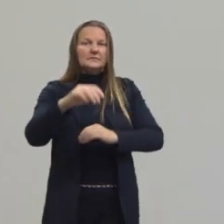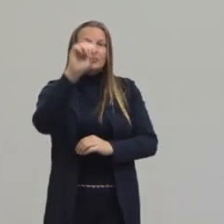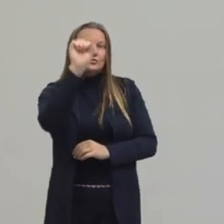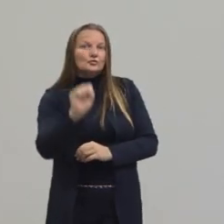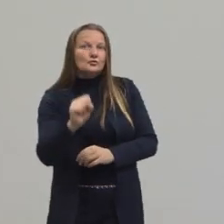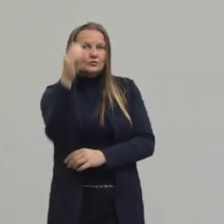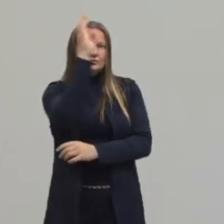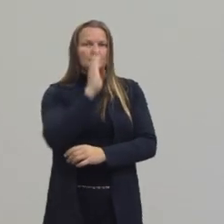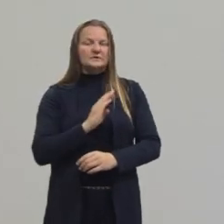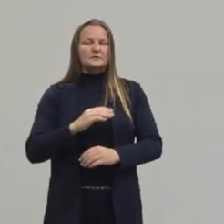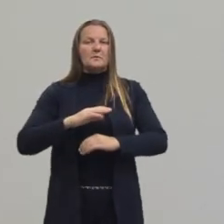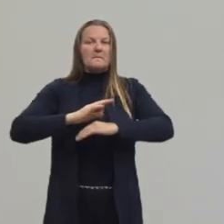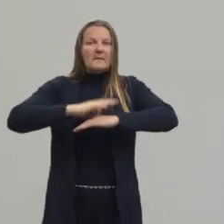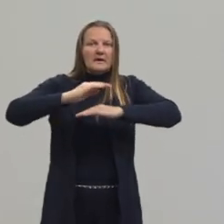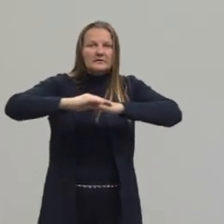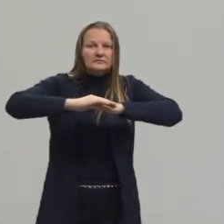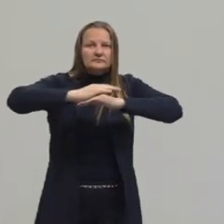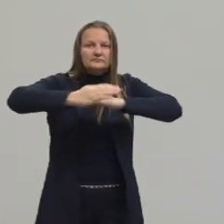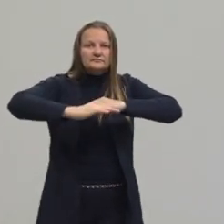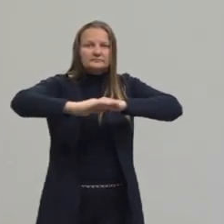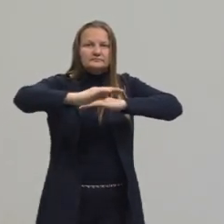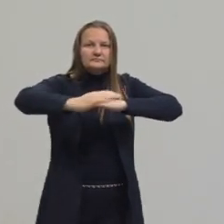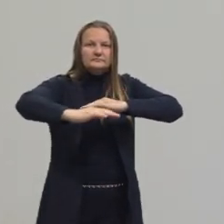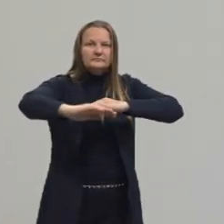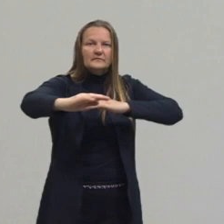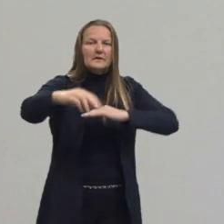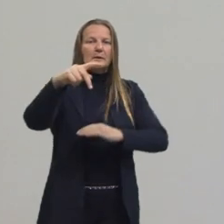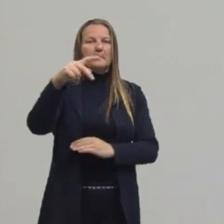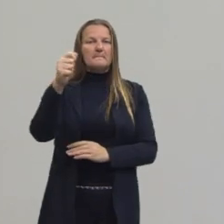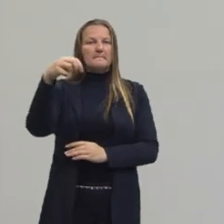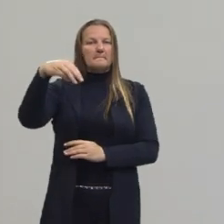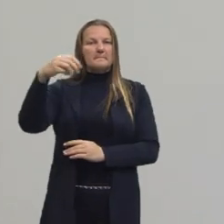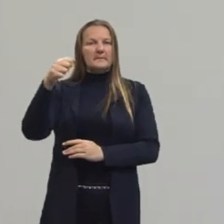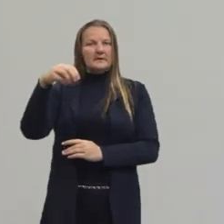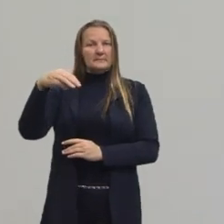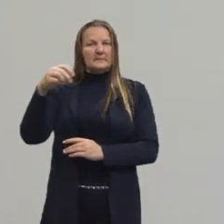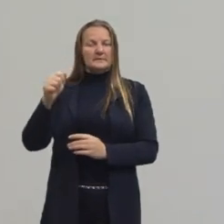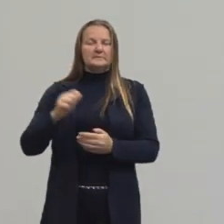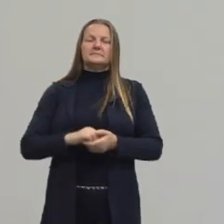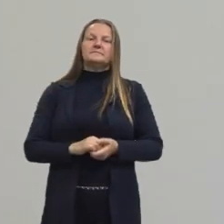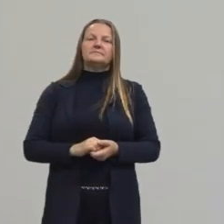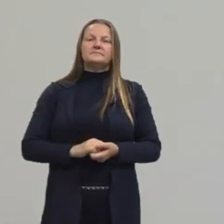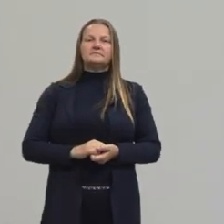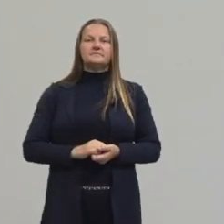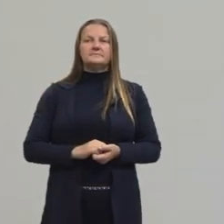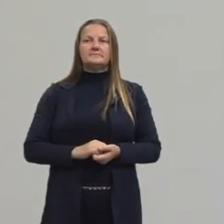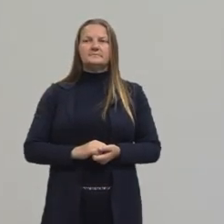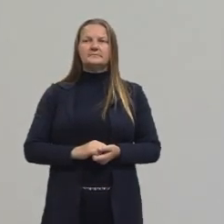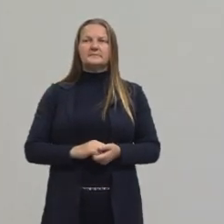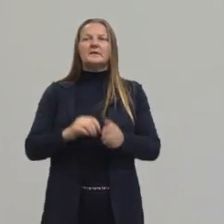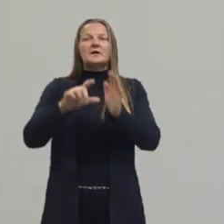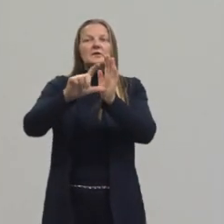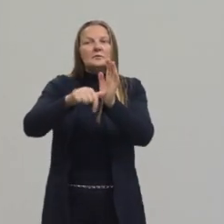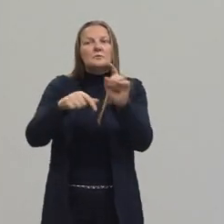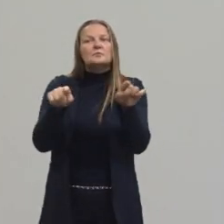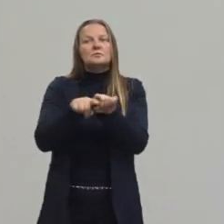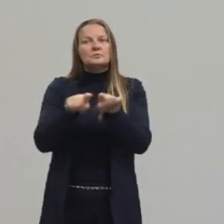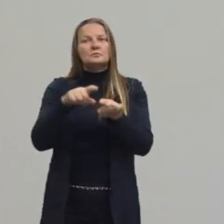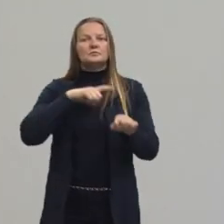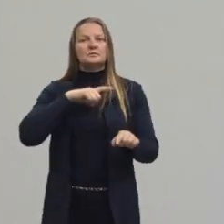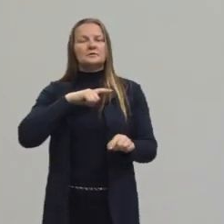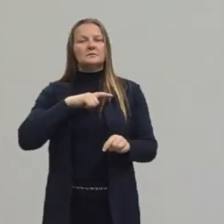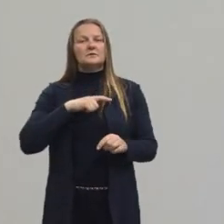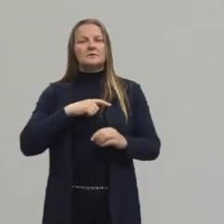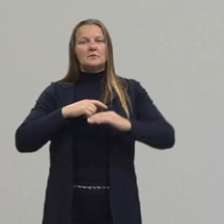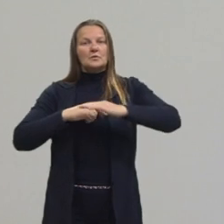aqui, a área central, mais abaixo do nosso estado. E depois, também, nós temos o